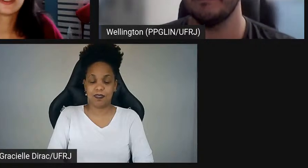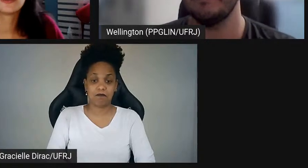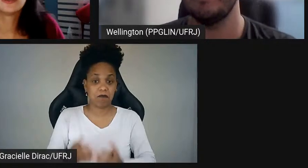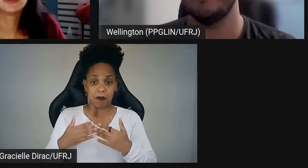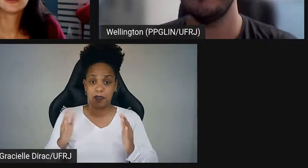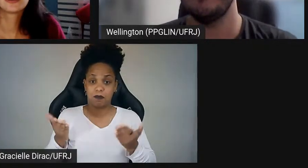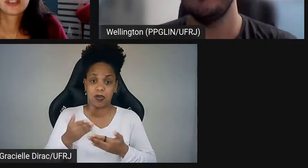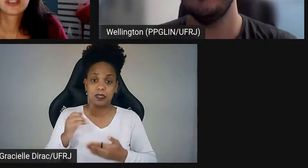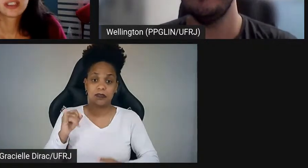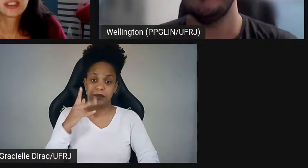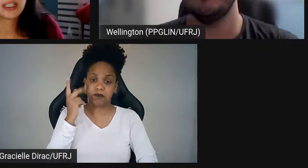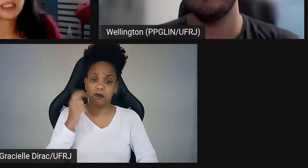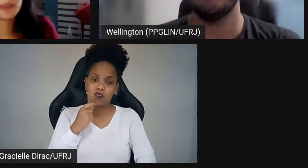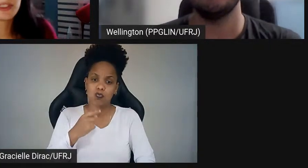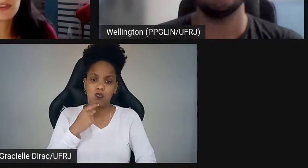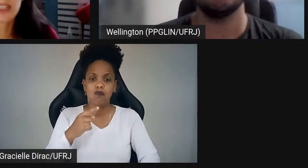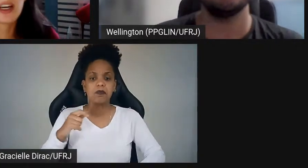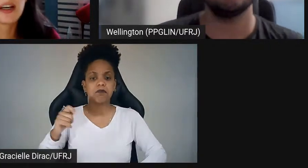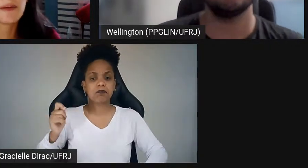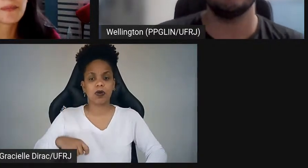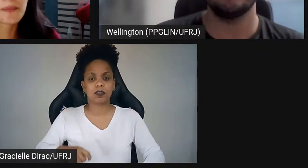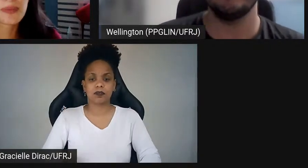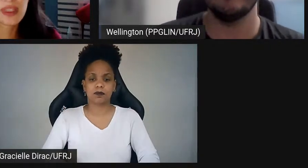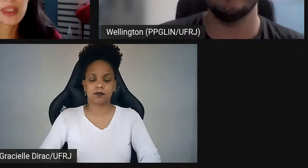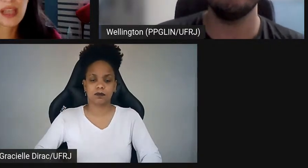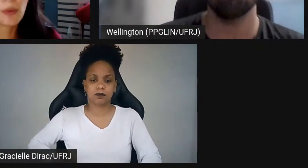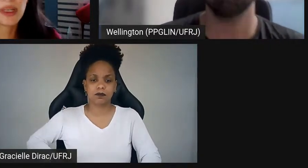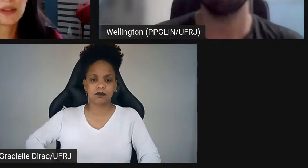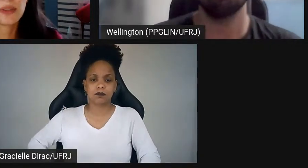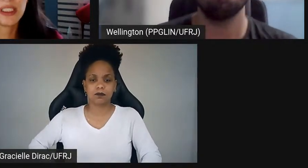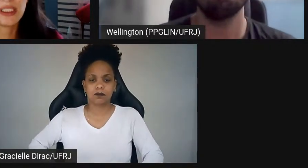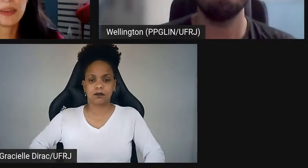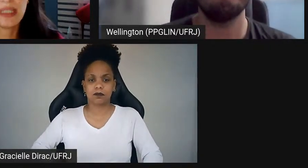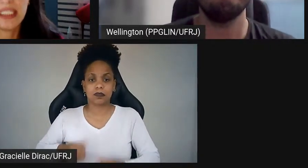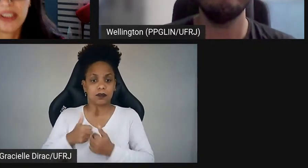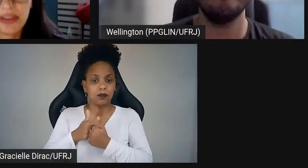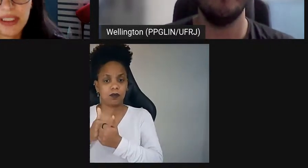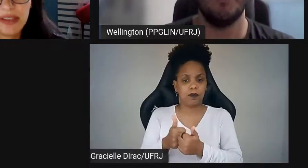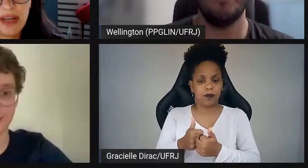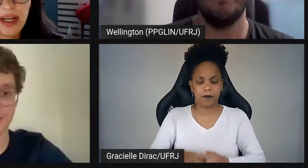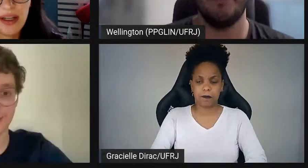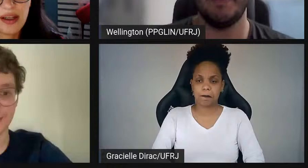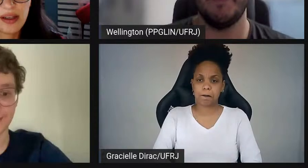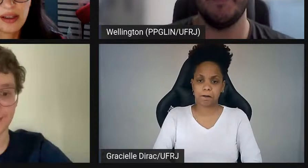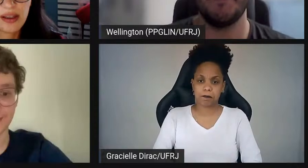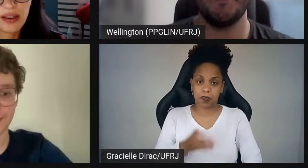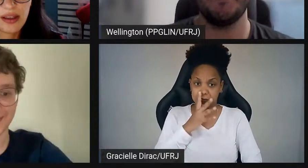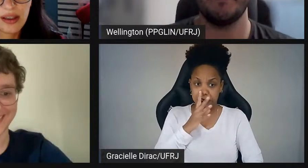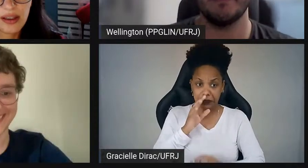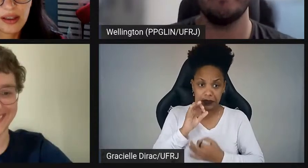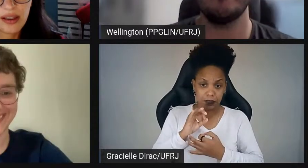questões do pessoal que está acompanhando com a gente a palestra. se vocês querem.